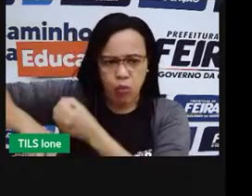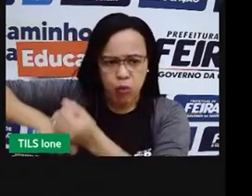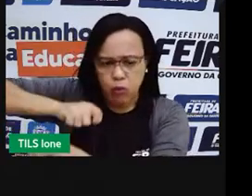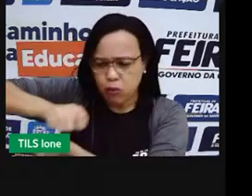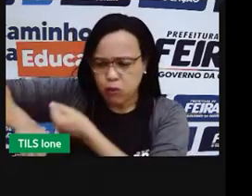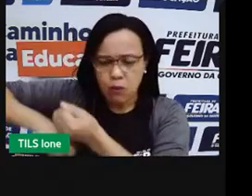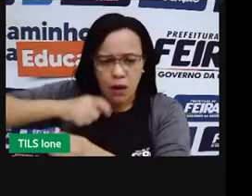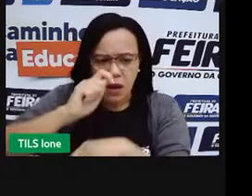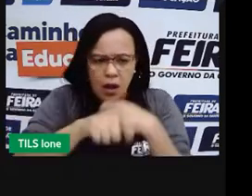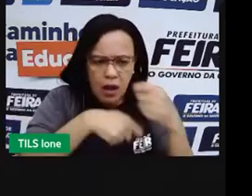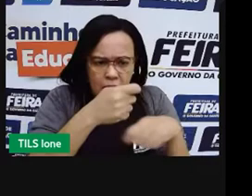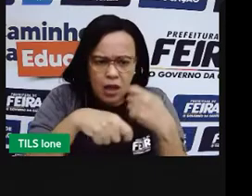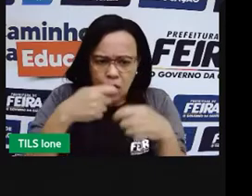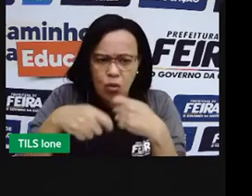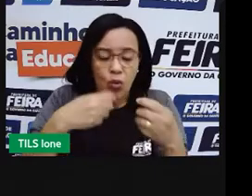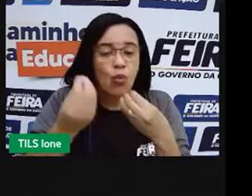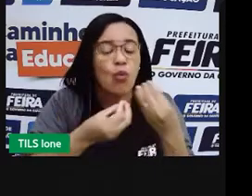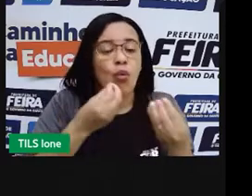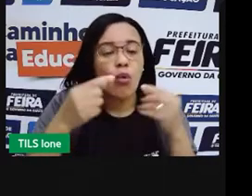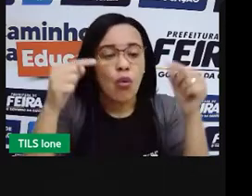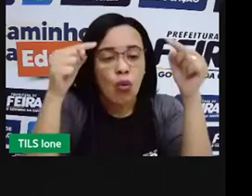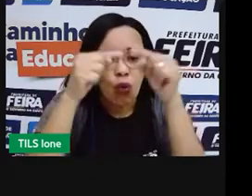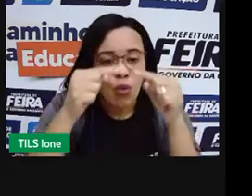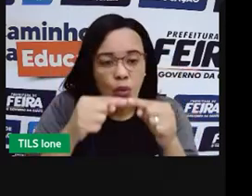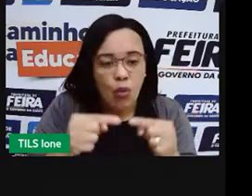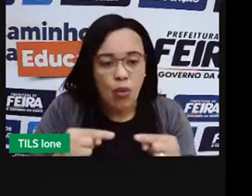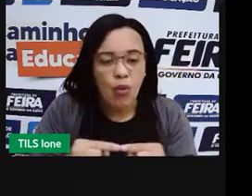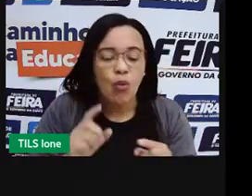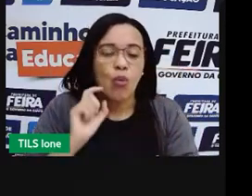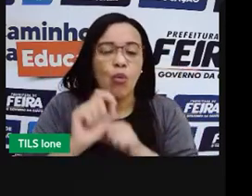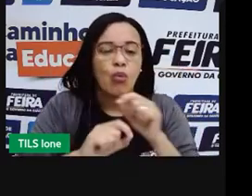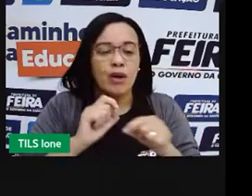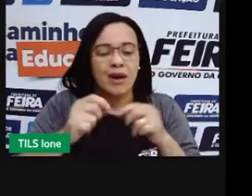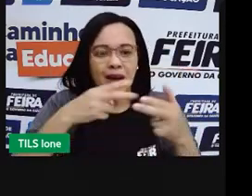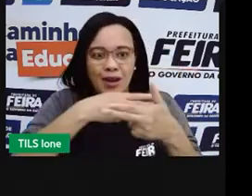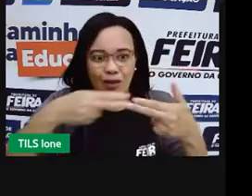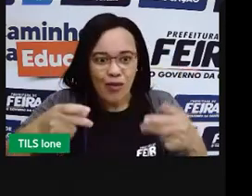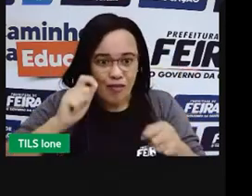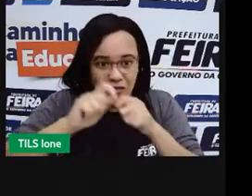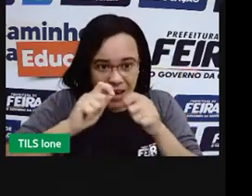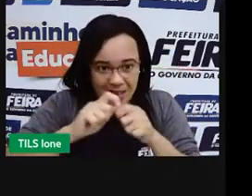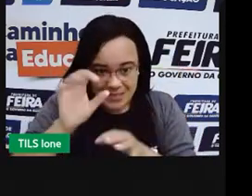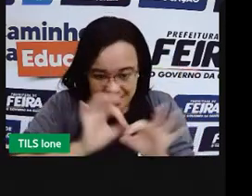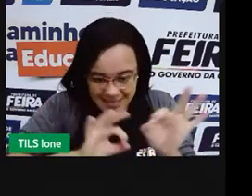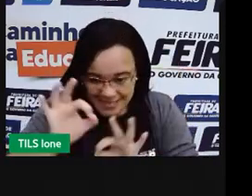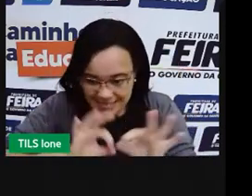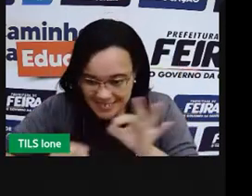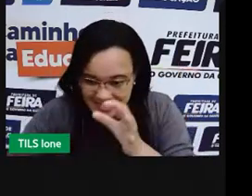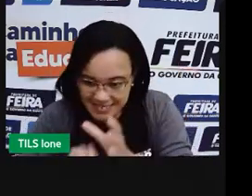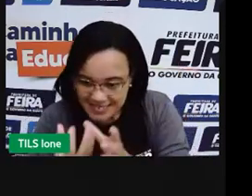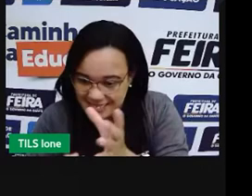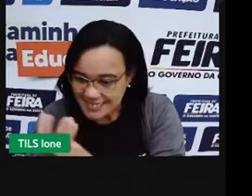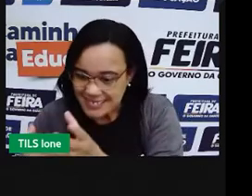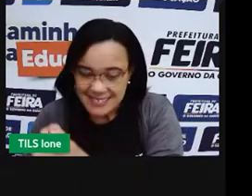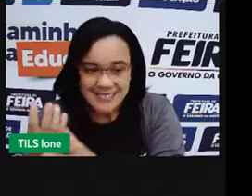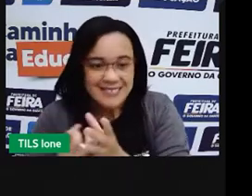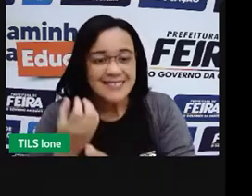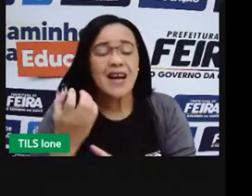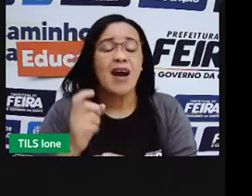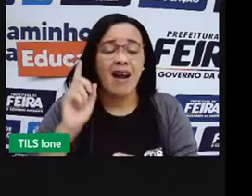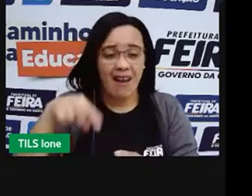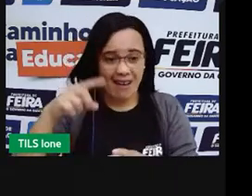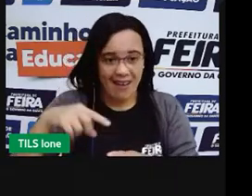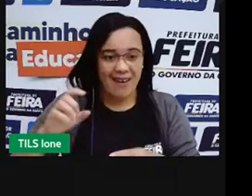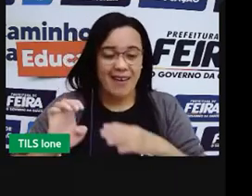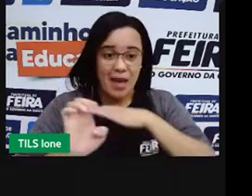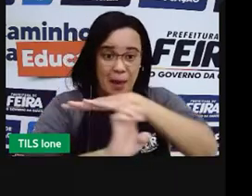relacionada à produção, à distribuição de bens e de serviços. E